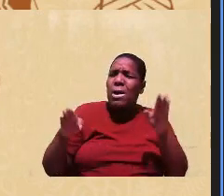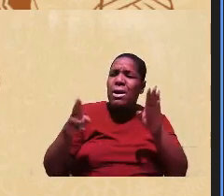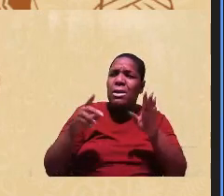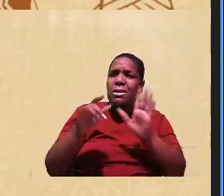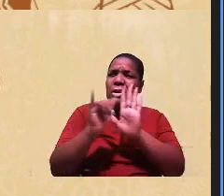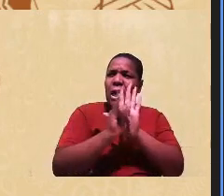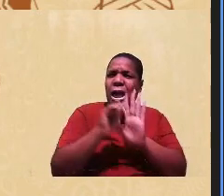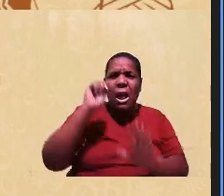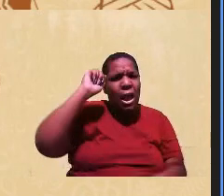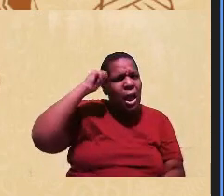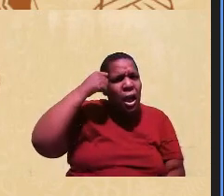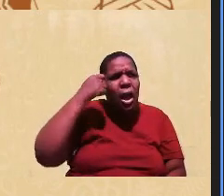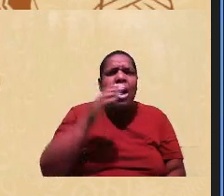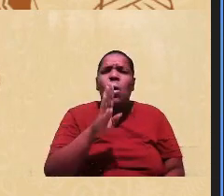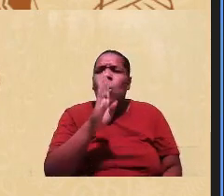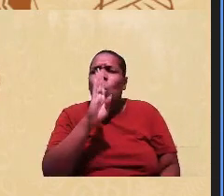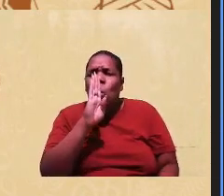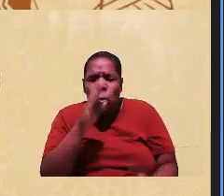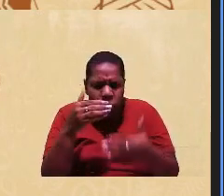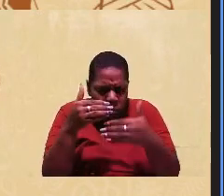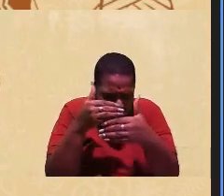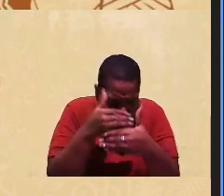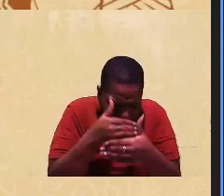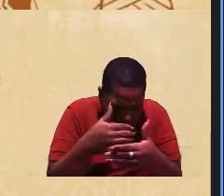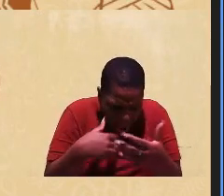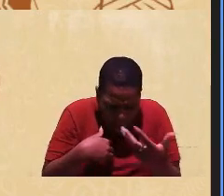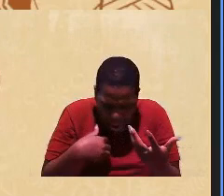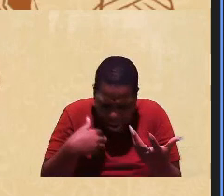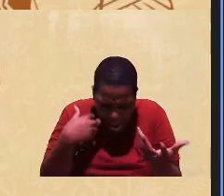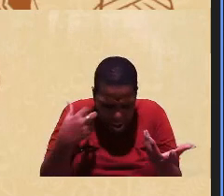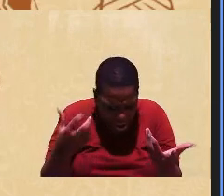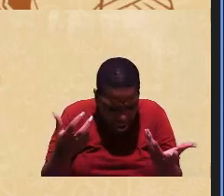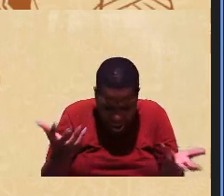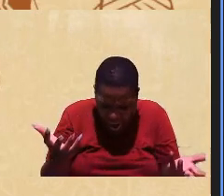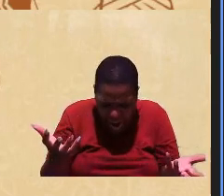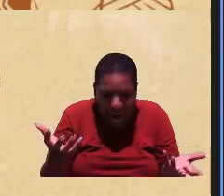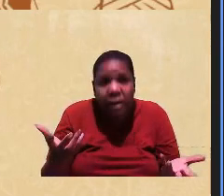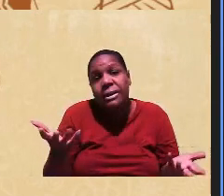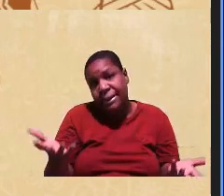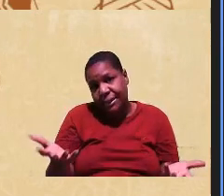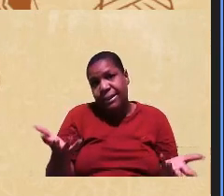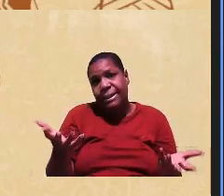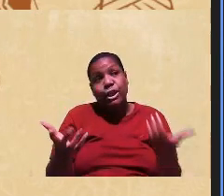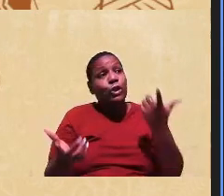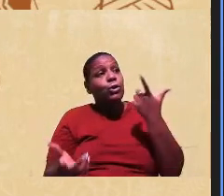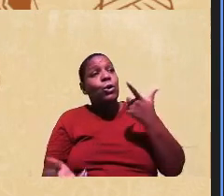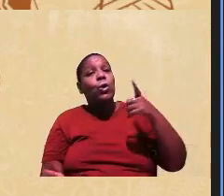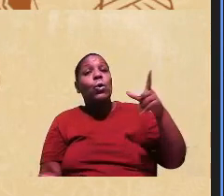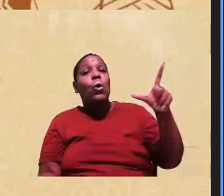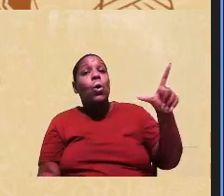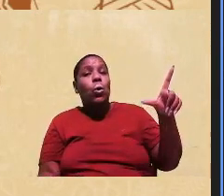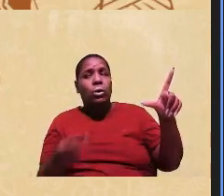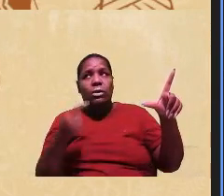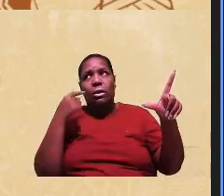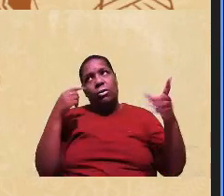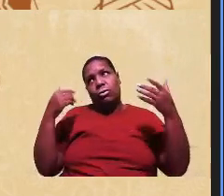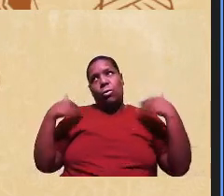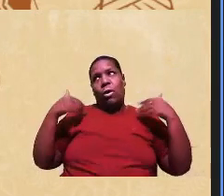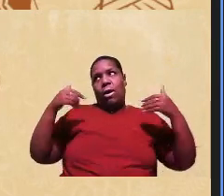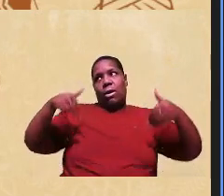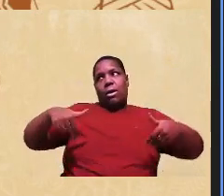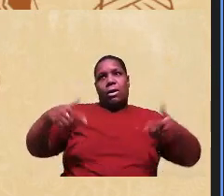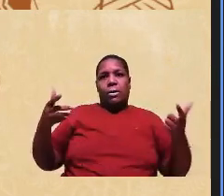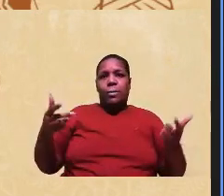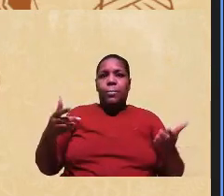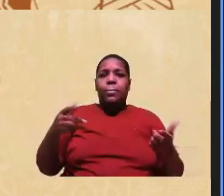omissão, silêncio, apatia sobre as fraudes. E a outra dimensão, que eu não estou aqui, né, para... Mas é